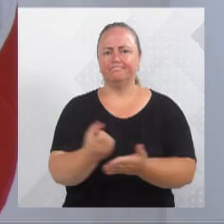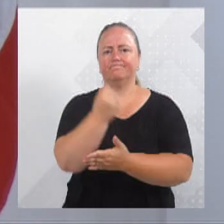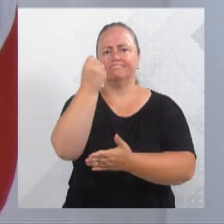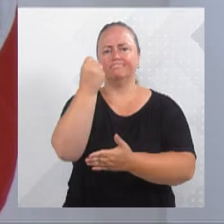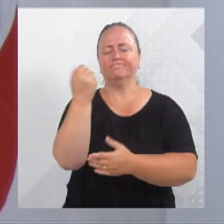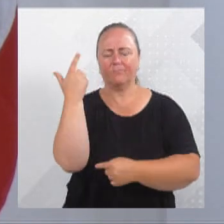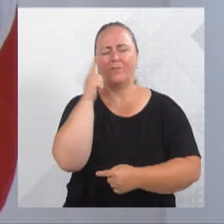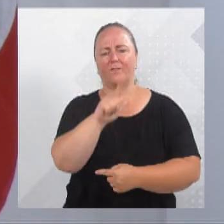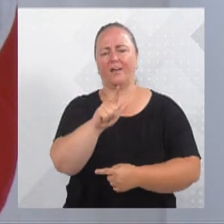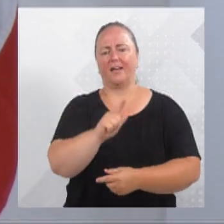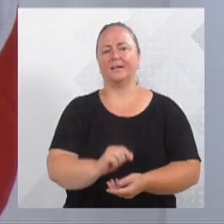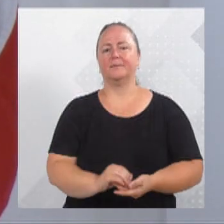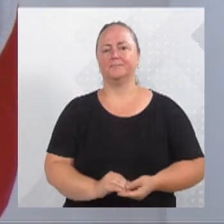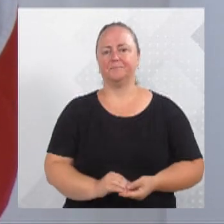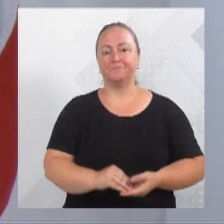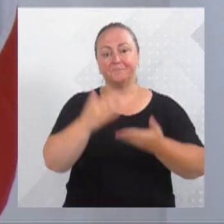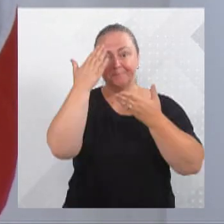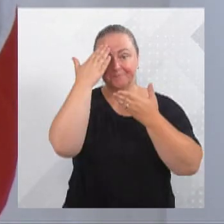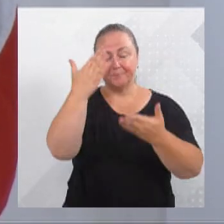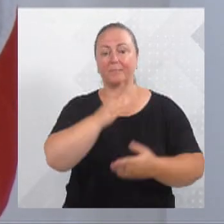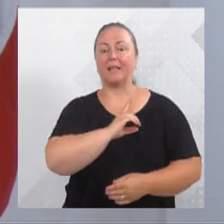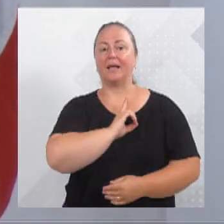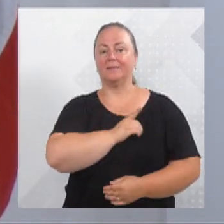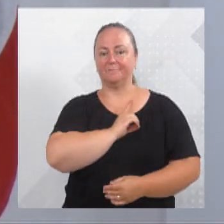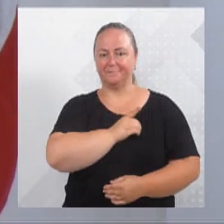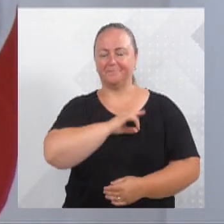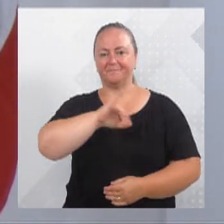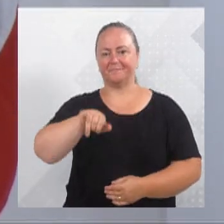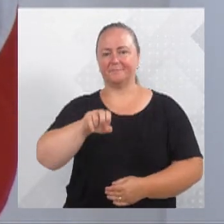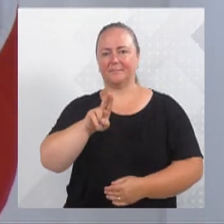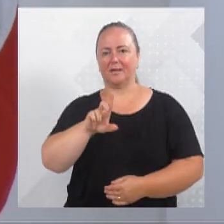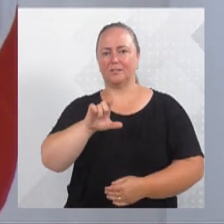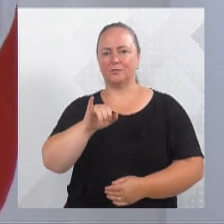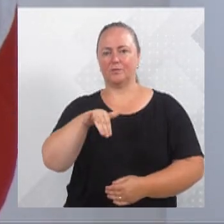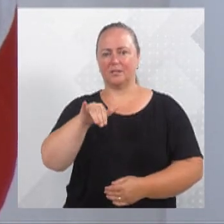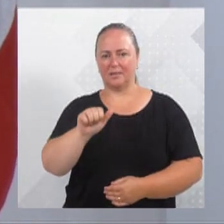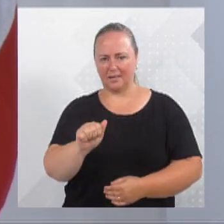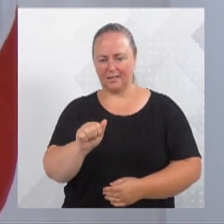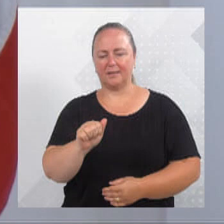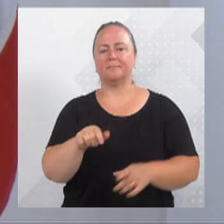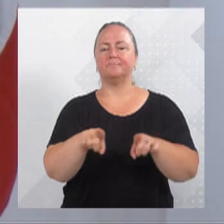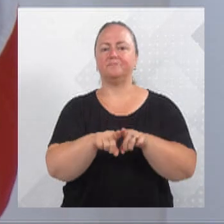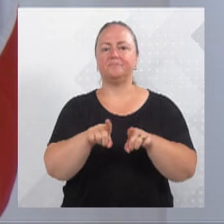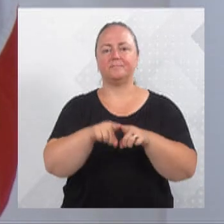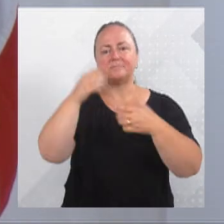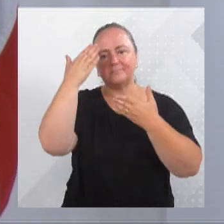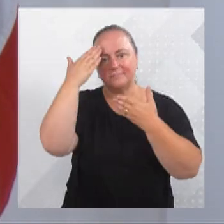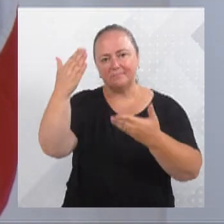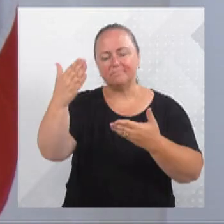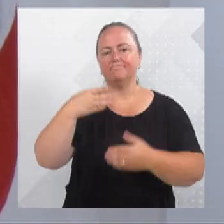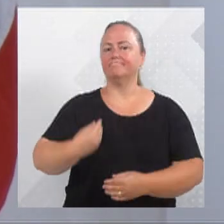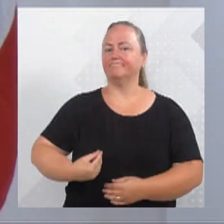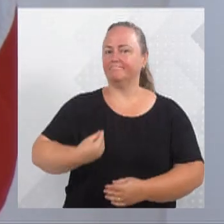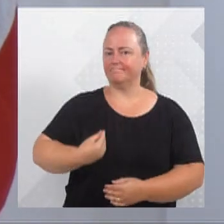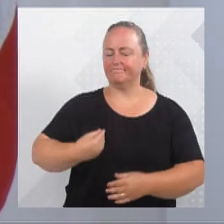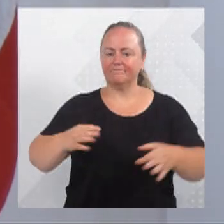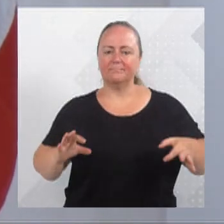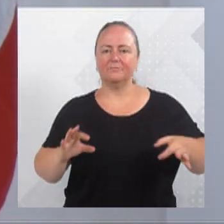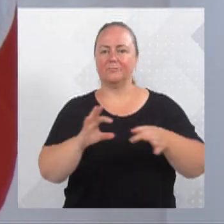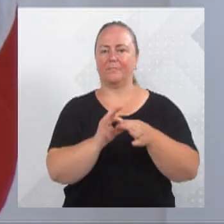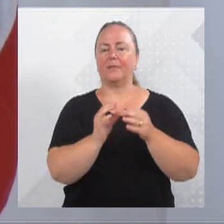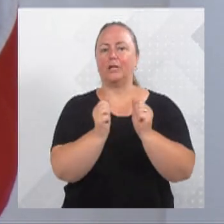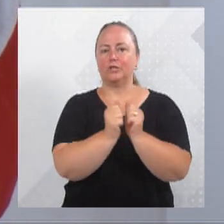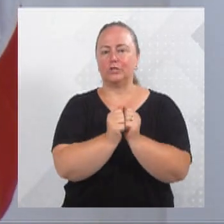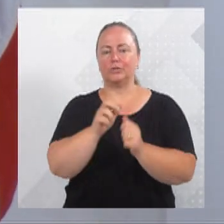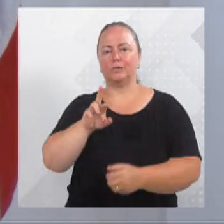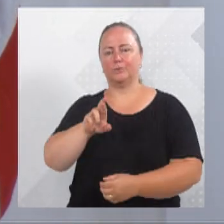agradecer a nossa delegada regional, doutora Juliana, agradecer aqui a presença também, a parceria do doutor